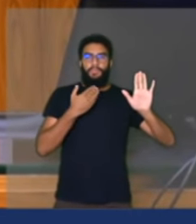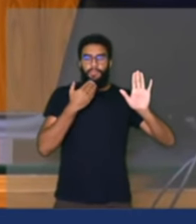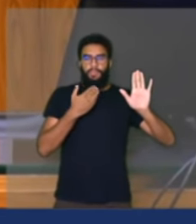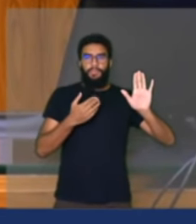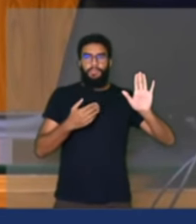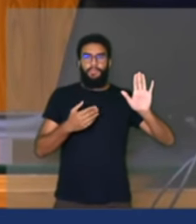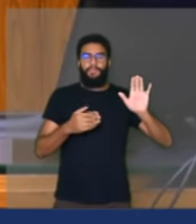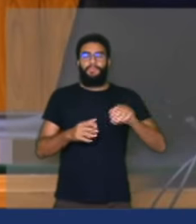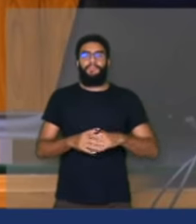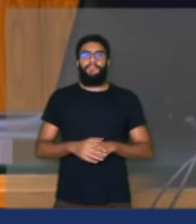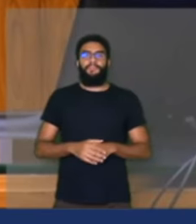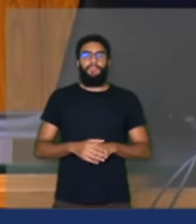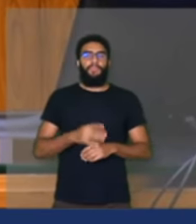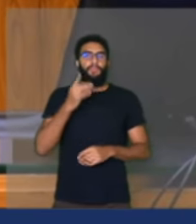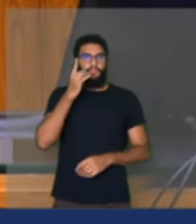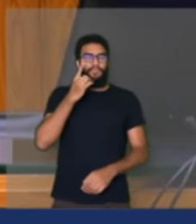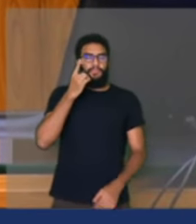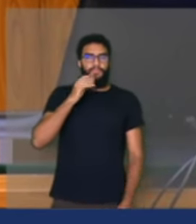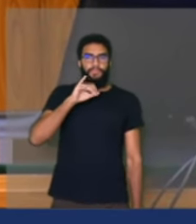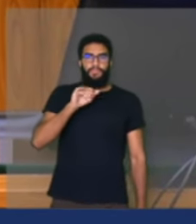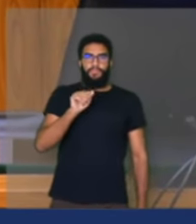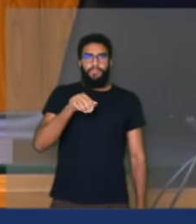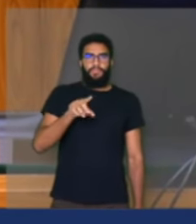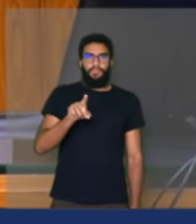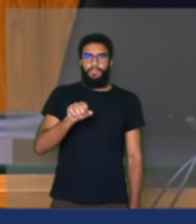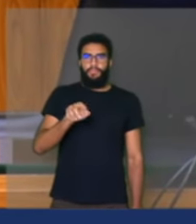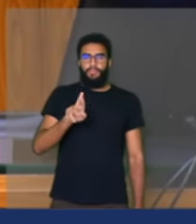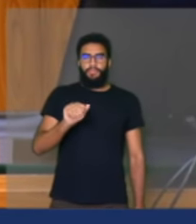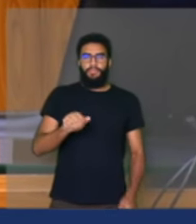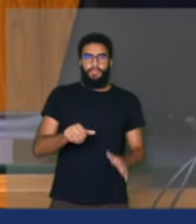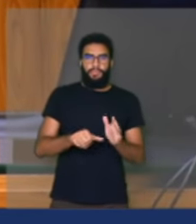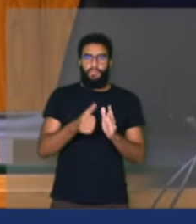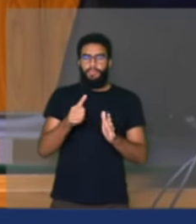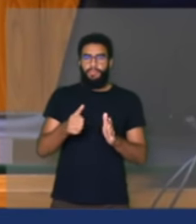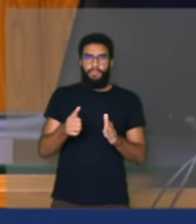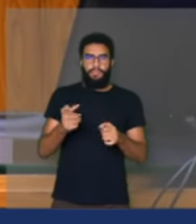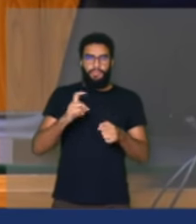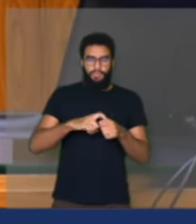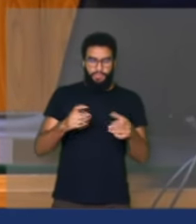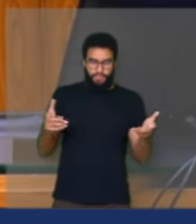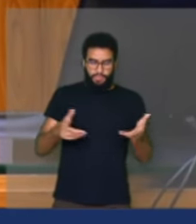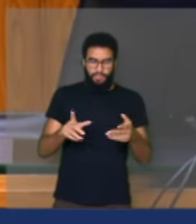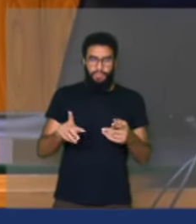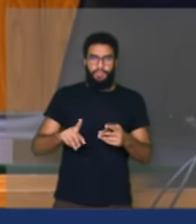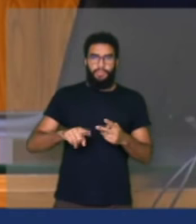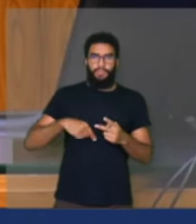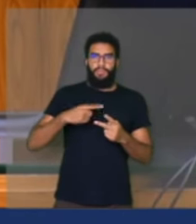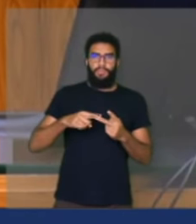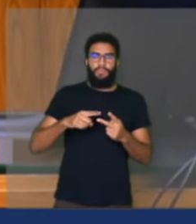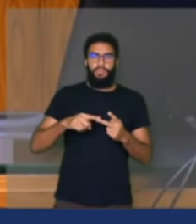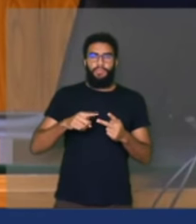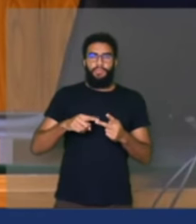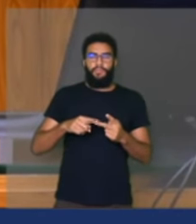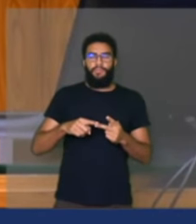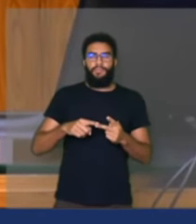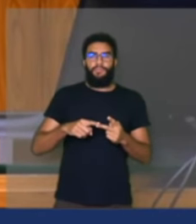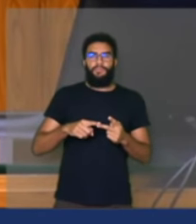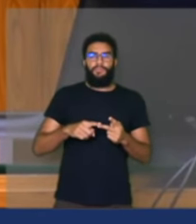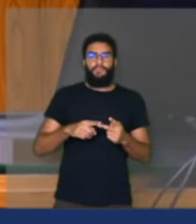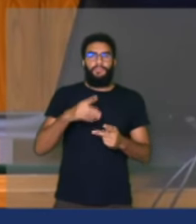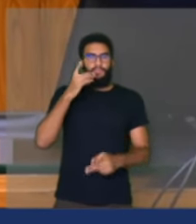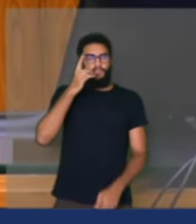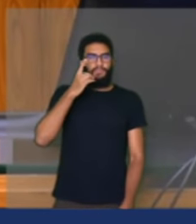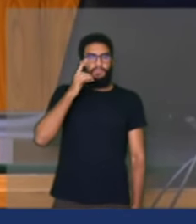fazer o seguinte, a deputada Jandira Feghali é a primeira inscrita, retomo agora, depois eu passo para o próximo orador inscrito, deputado